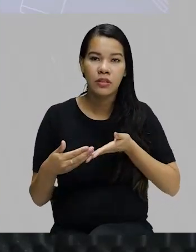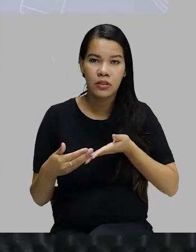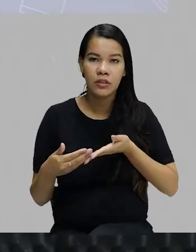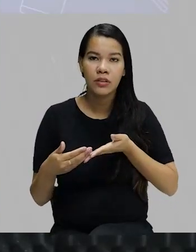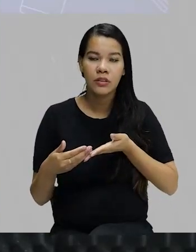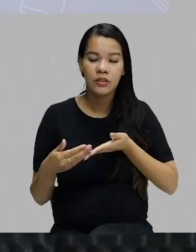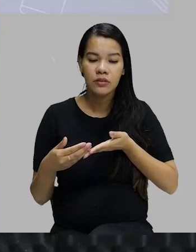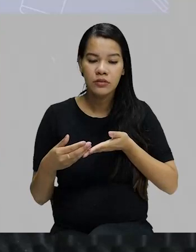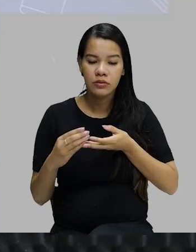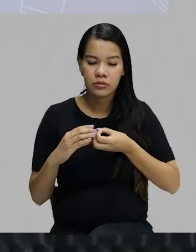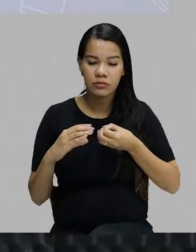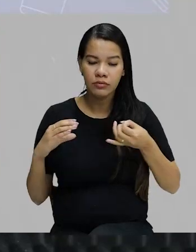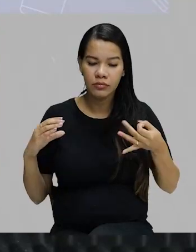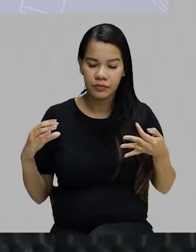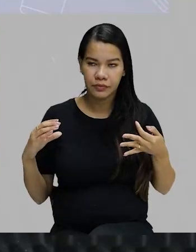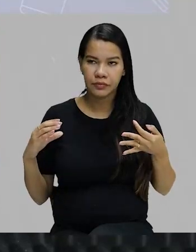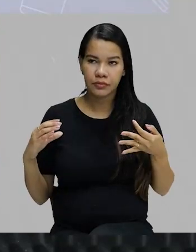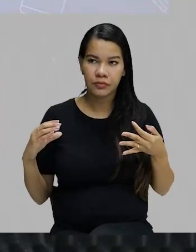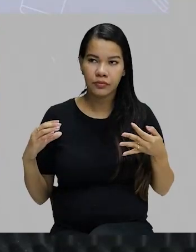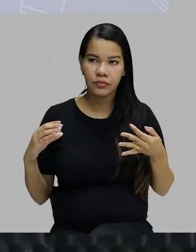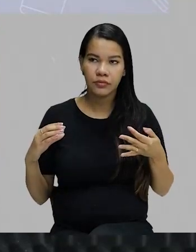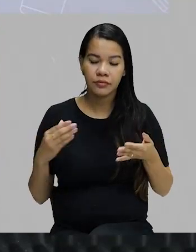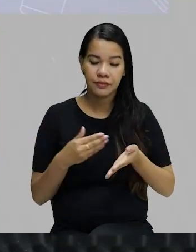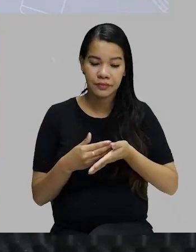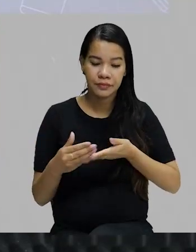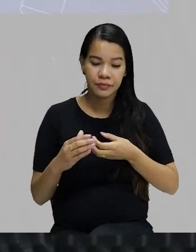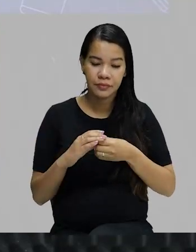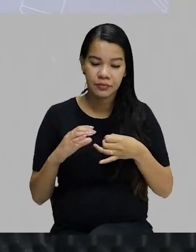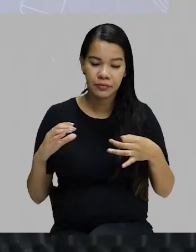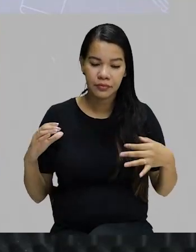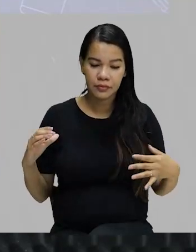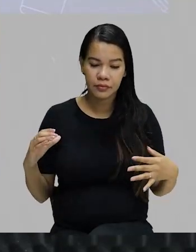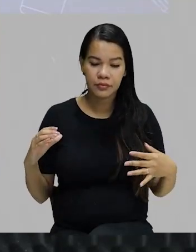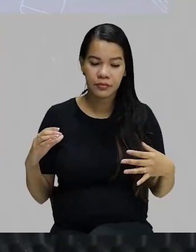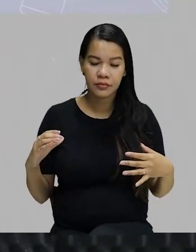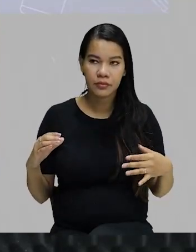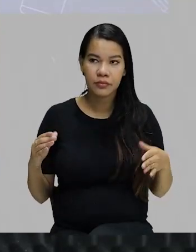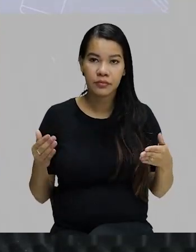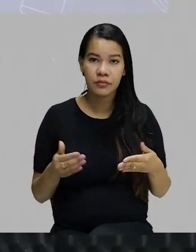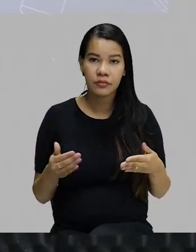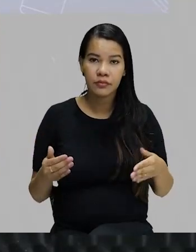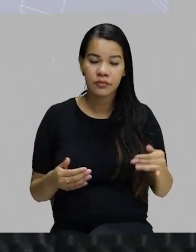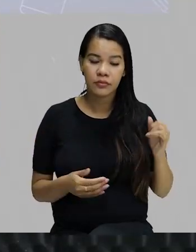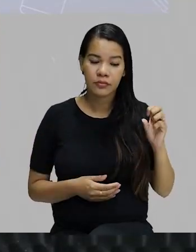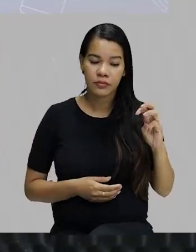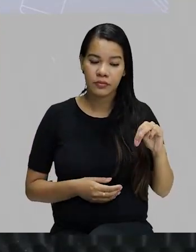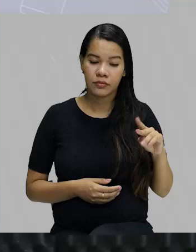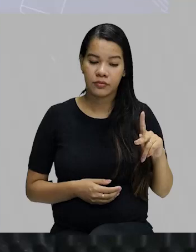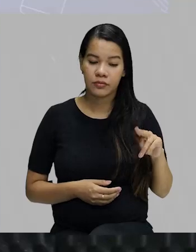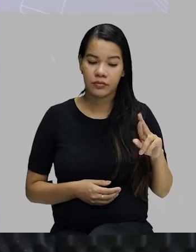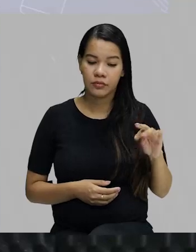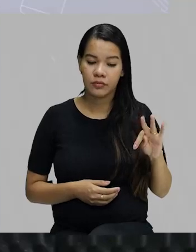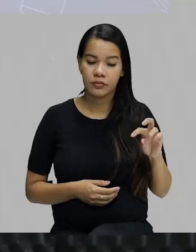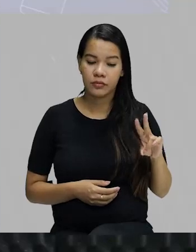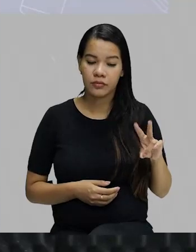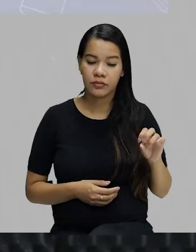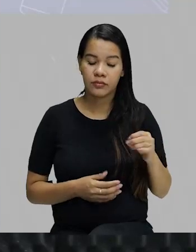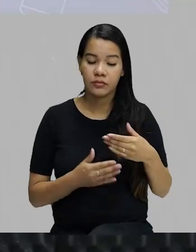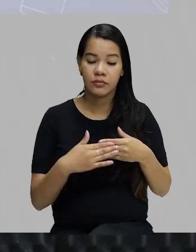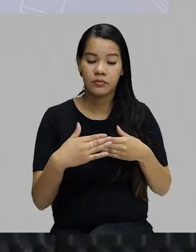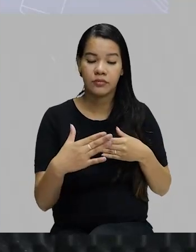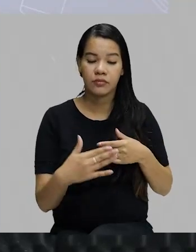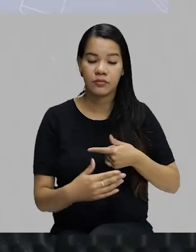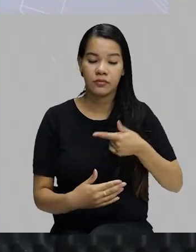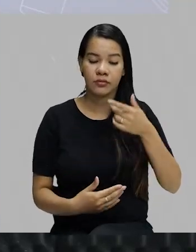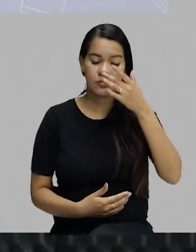a conjugar, vou falar bem na linguagem de vocês, começa a conjugar o modo imperativo a partir da segunda pessoa